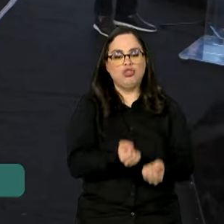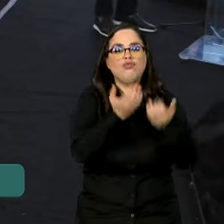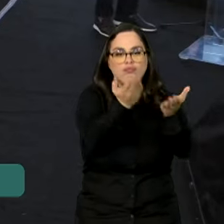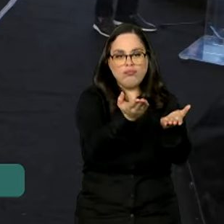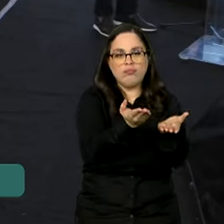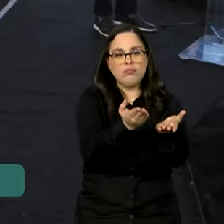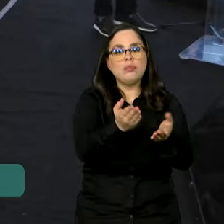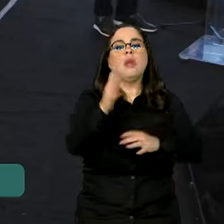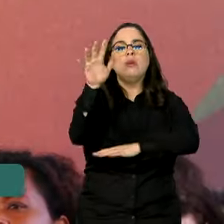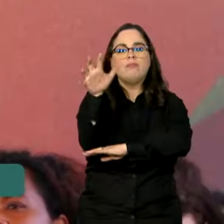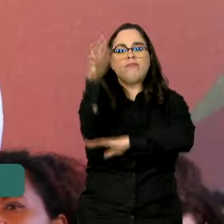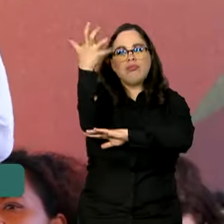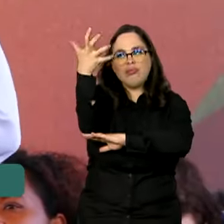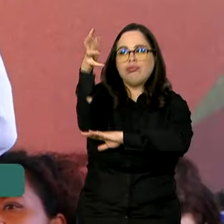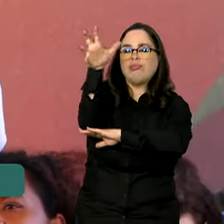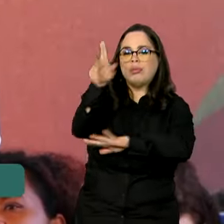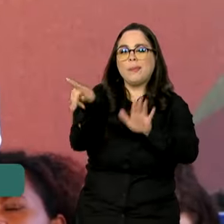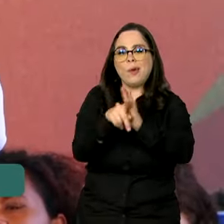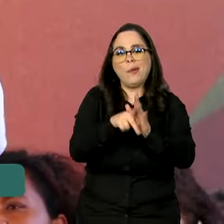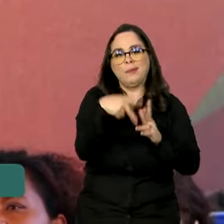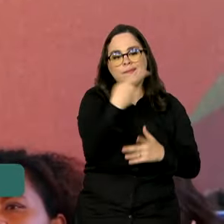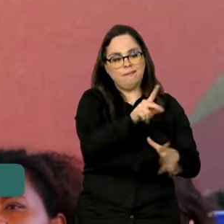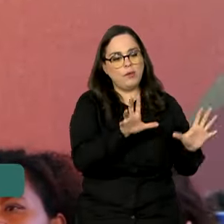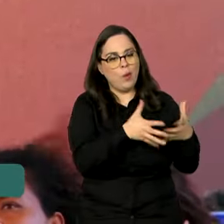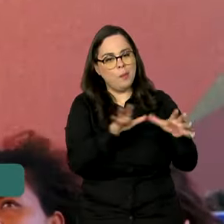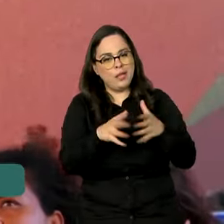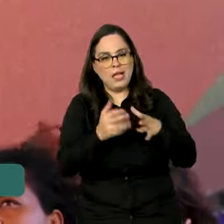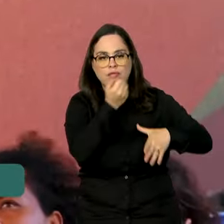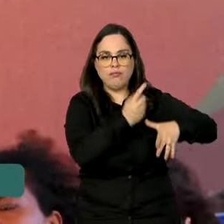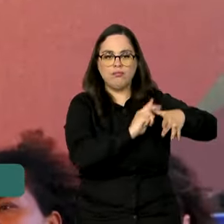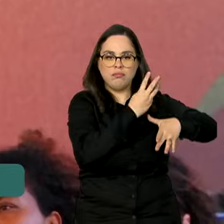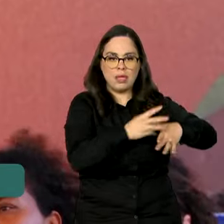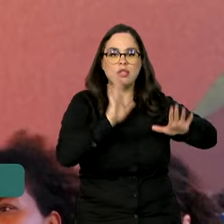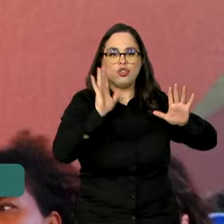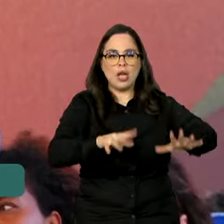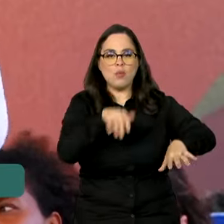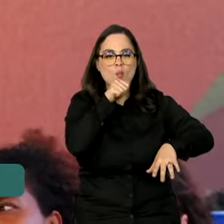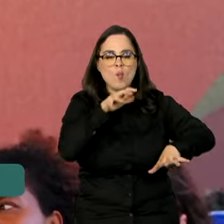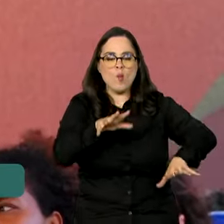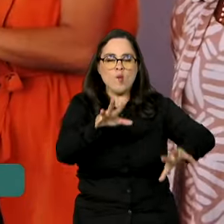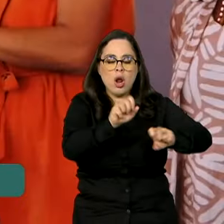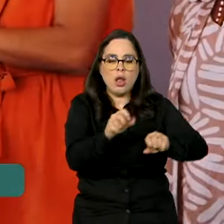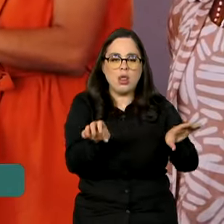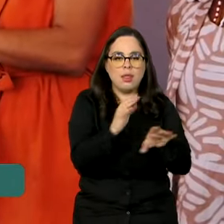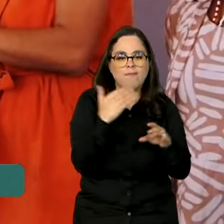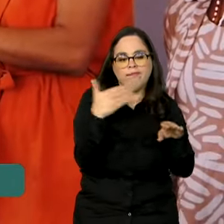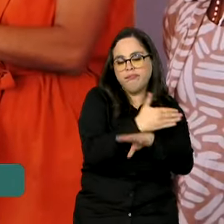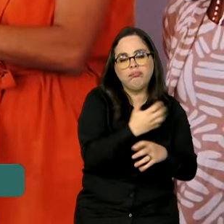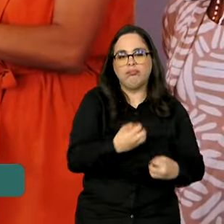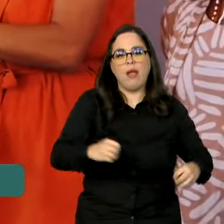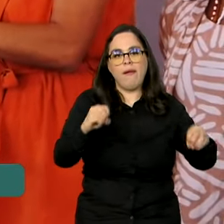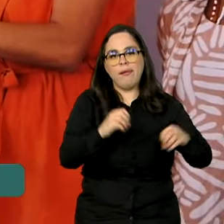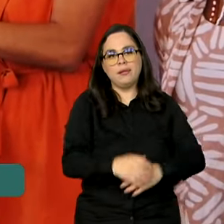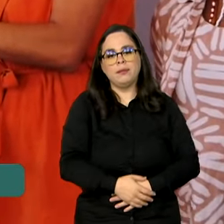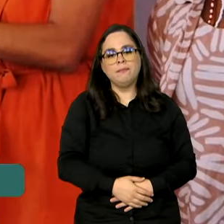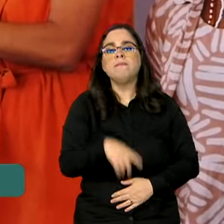internet e cobertura para essas comunidades quilombolas que estão na escuridão até hoje. Alcântara recebeu ainda a